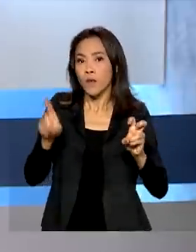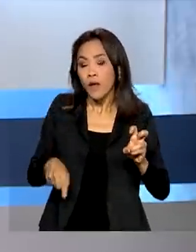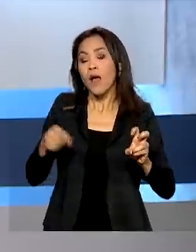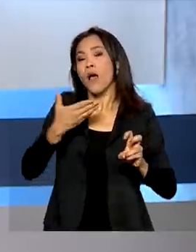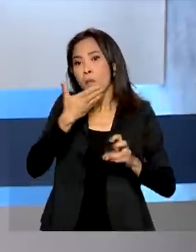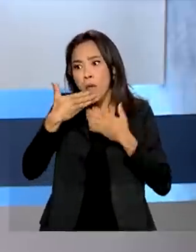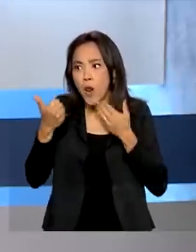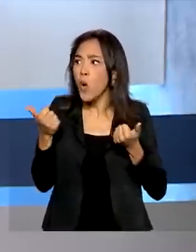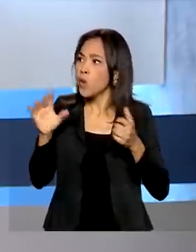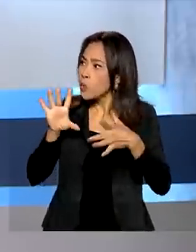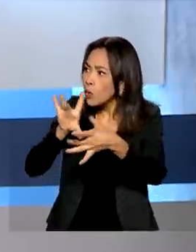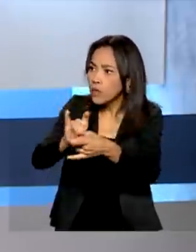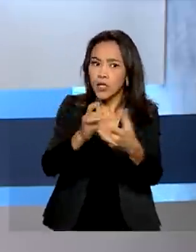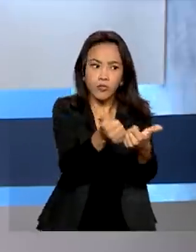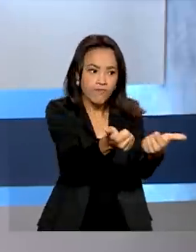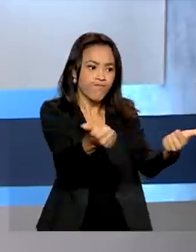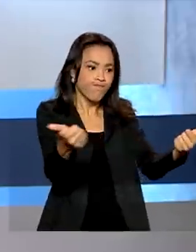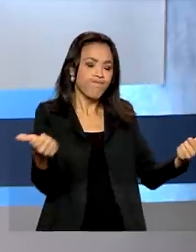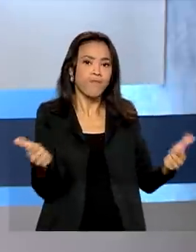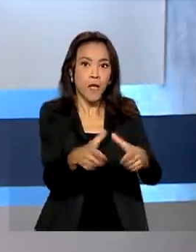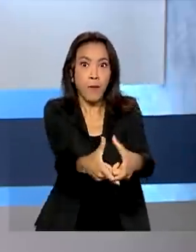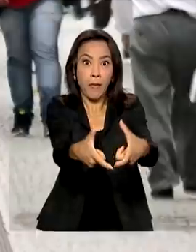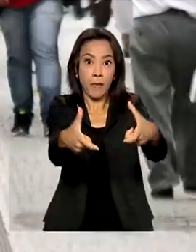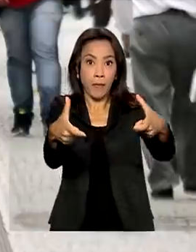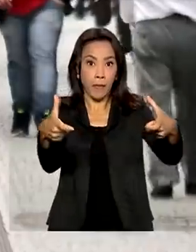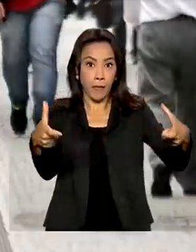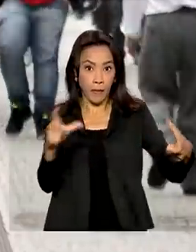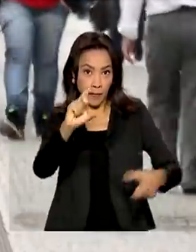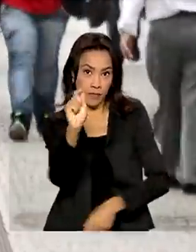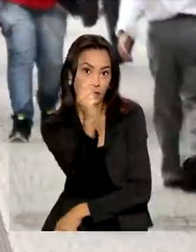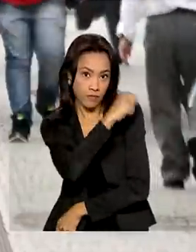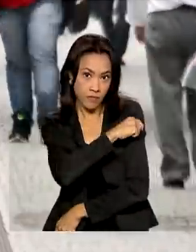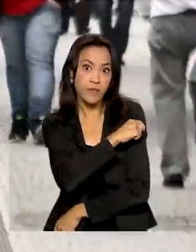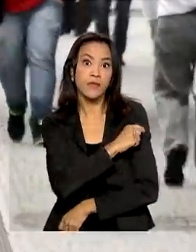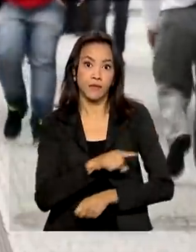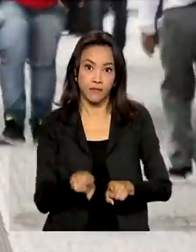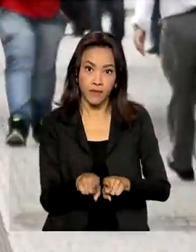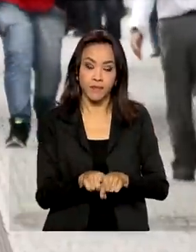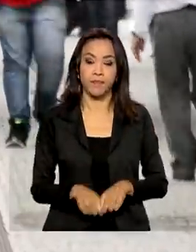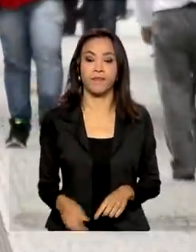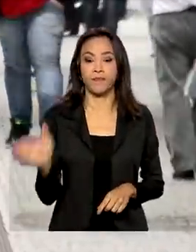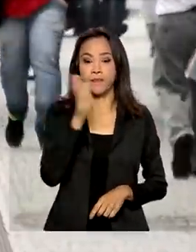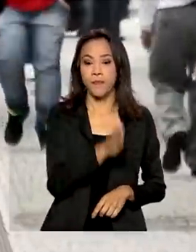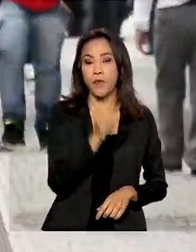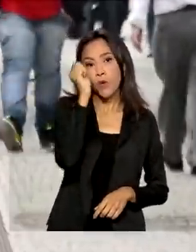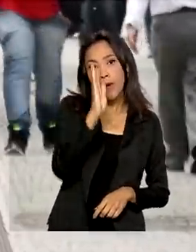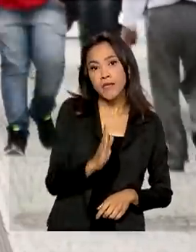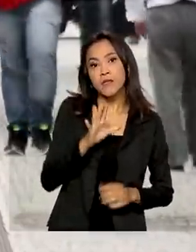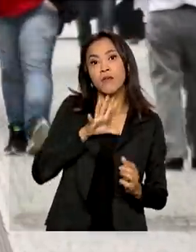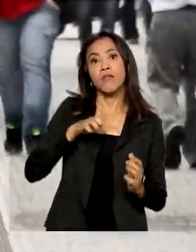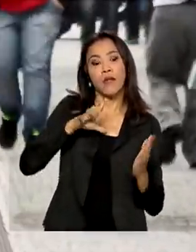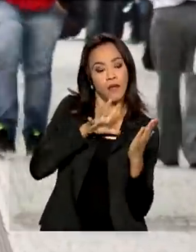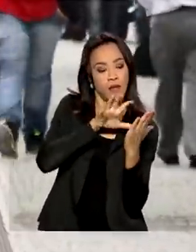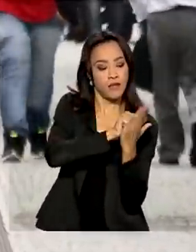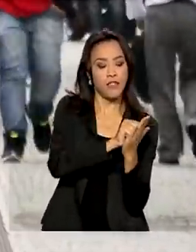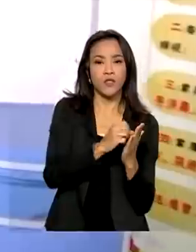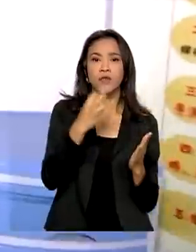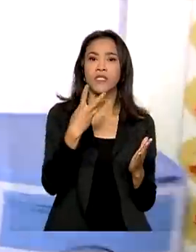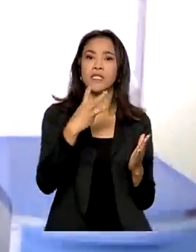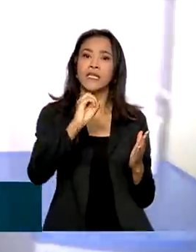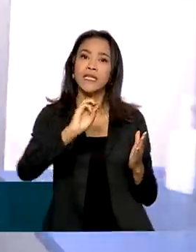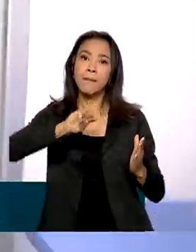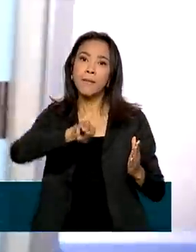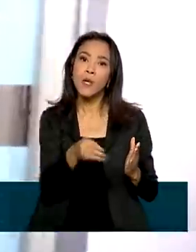cenário epidemiológico e a alta cobertura vacinal. O Brasil tem registro de mais de 30 milhões de casos